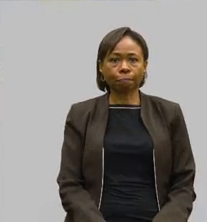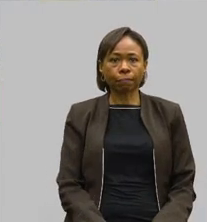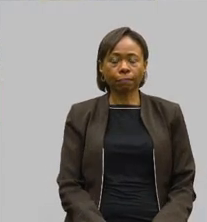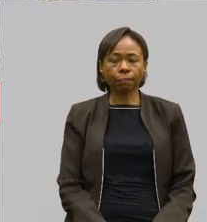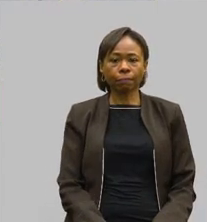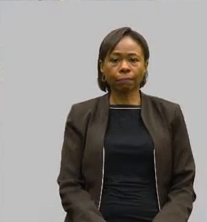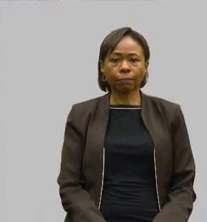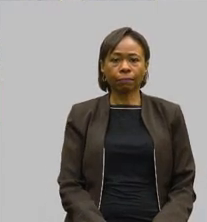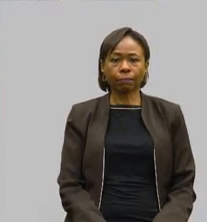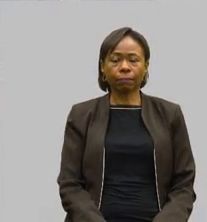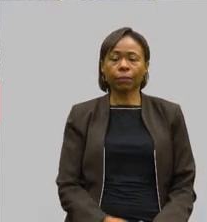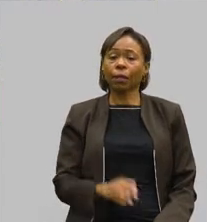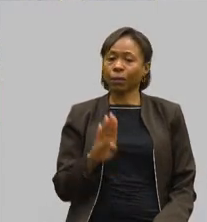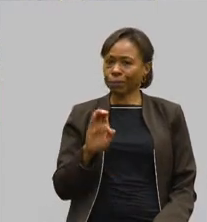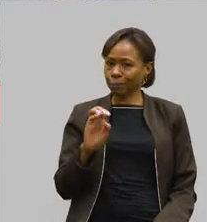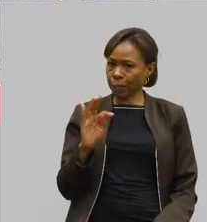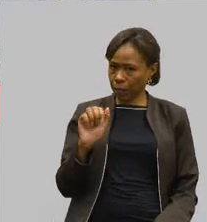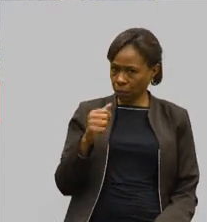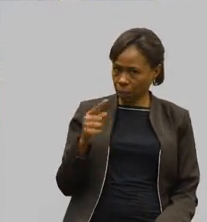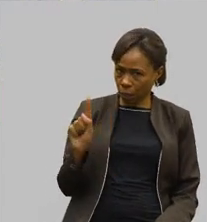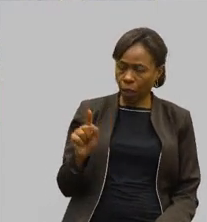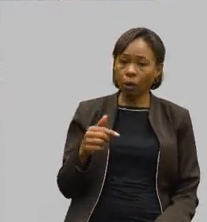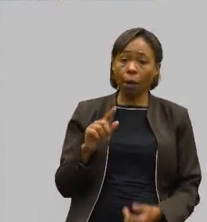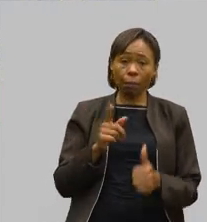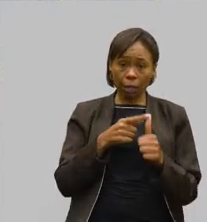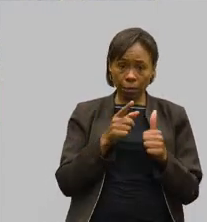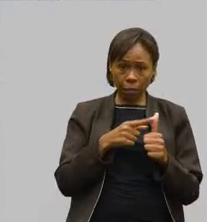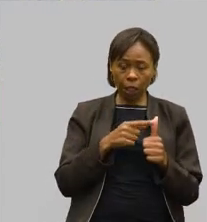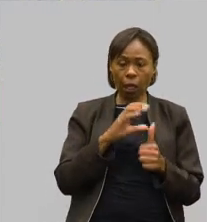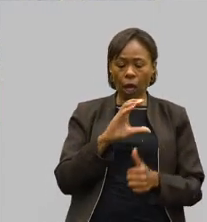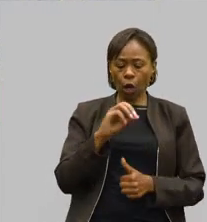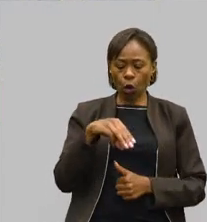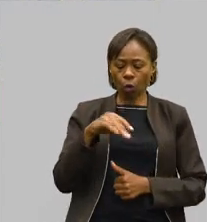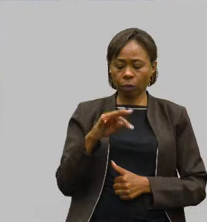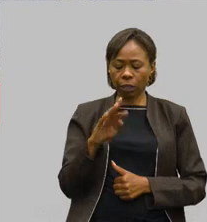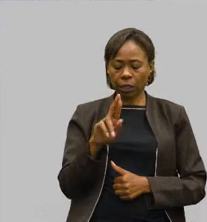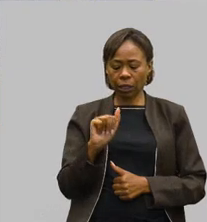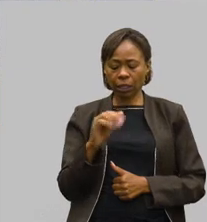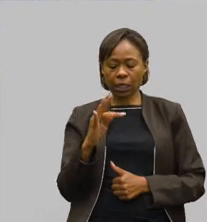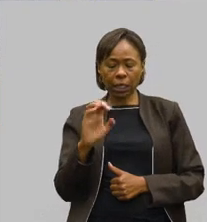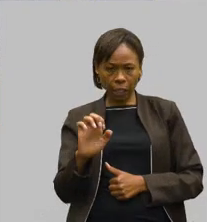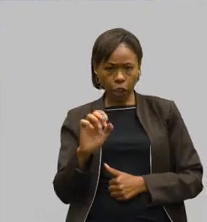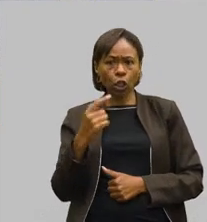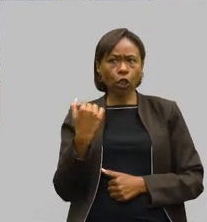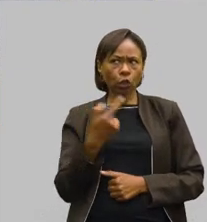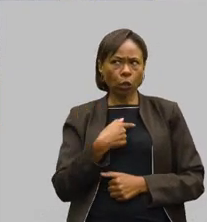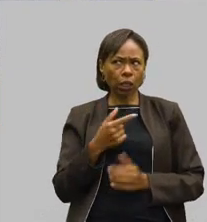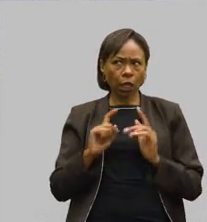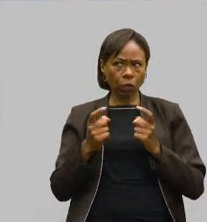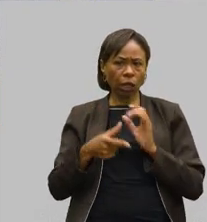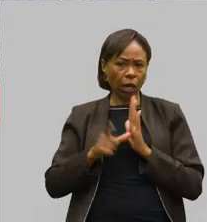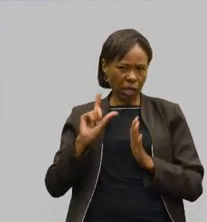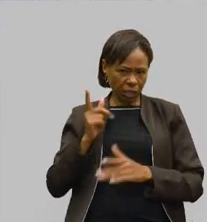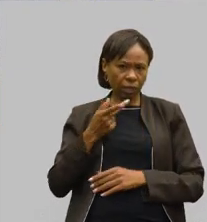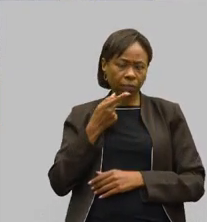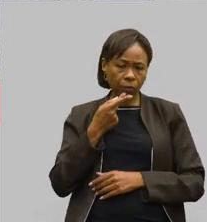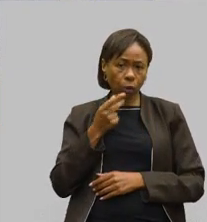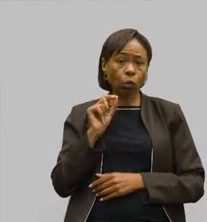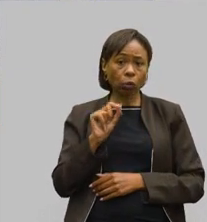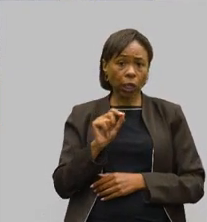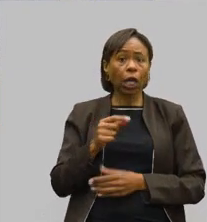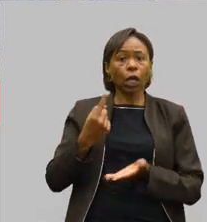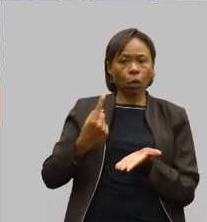Deputado Betão, em relação primeiro ao Comitrate, nós aqui abordamos na reunião anterior que foi feita a